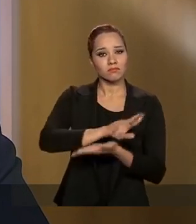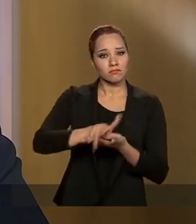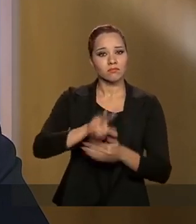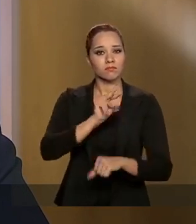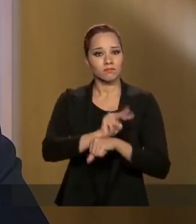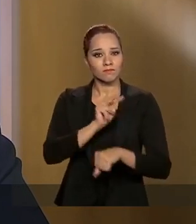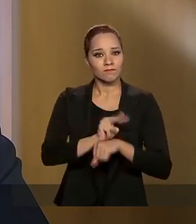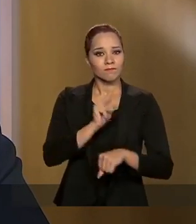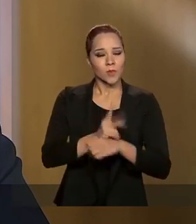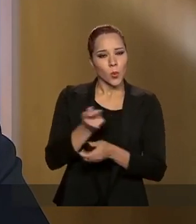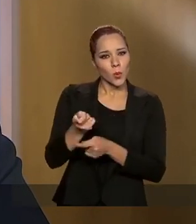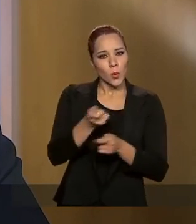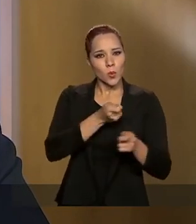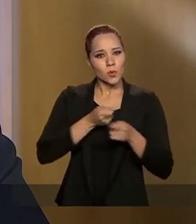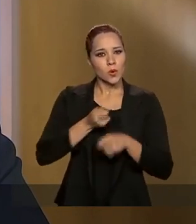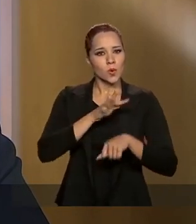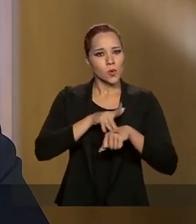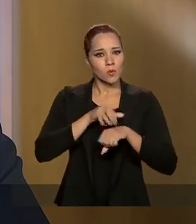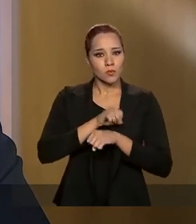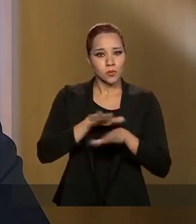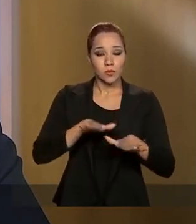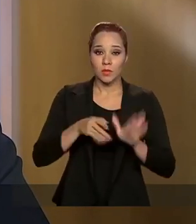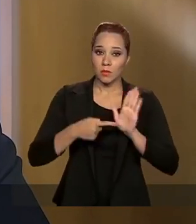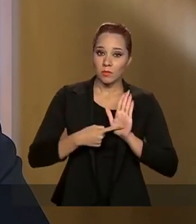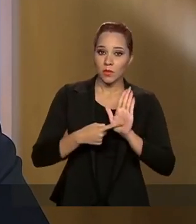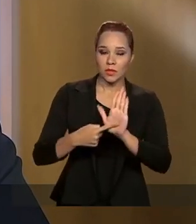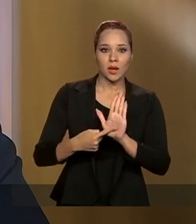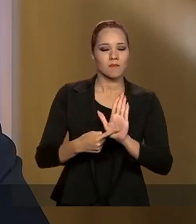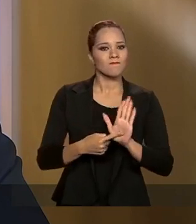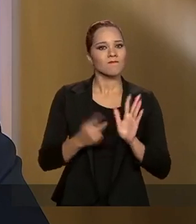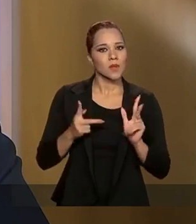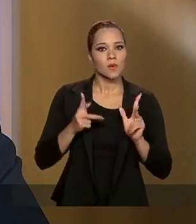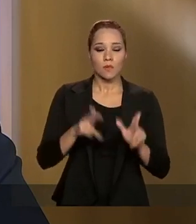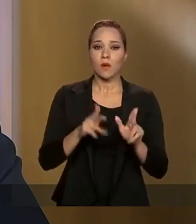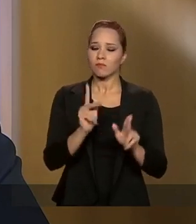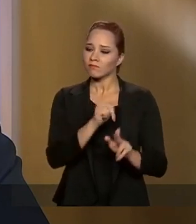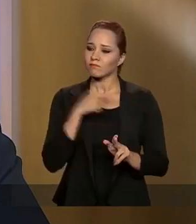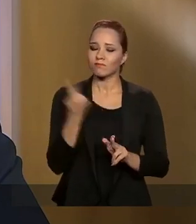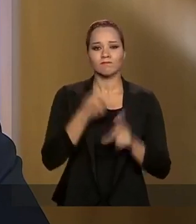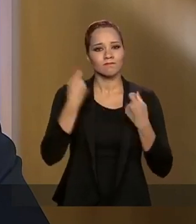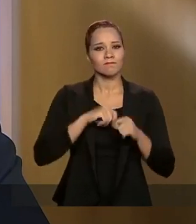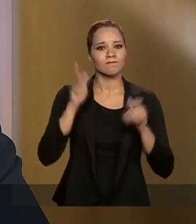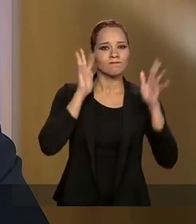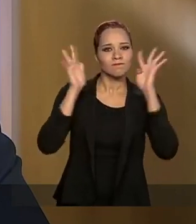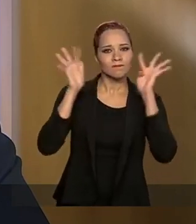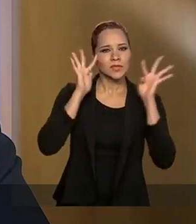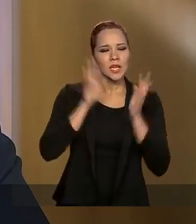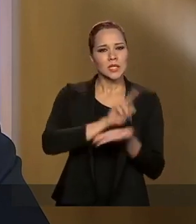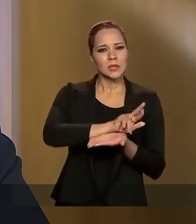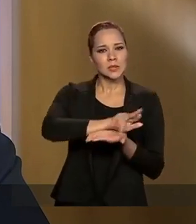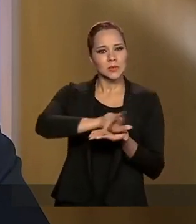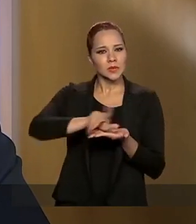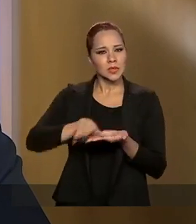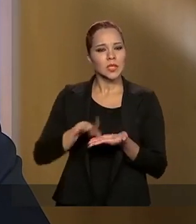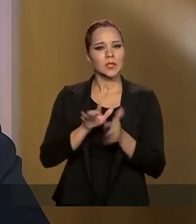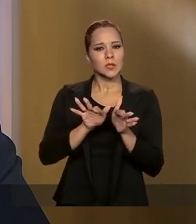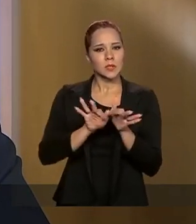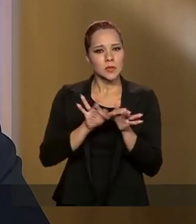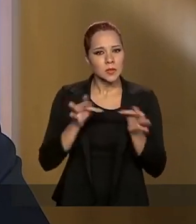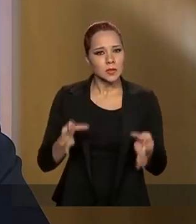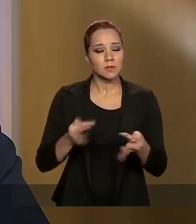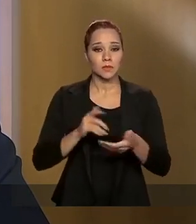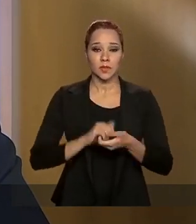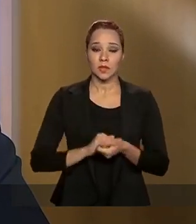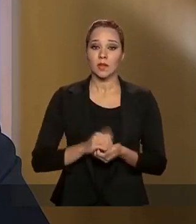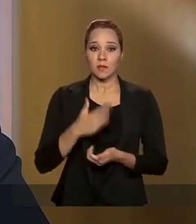controle da pandemia, mas para mostrar que, da mesma forma, precisamos pensar nas mais vulneráveis. Essa